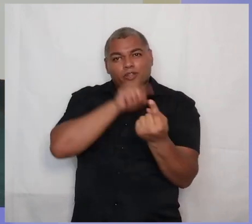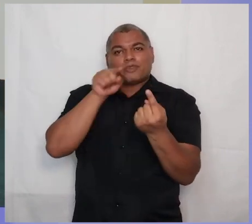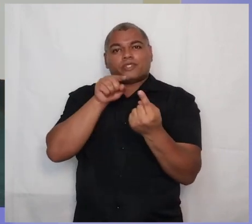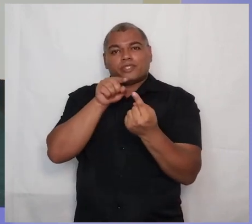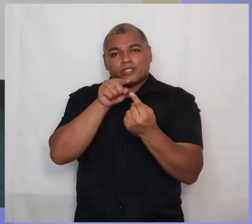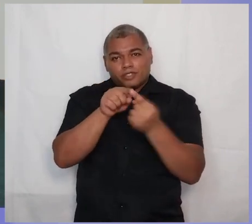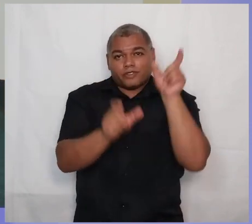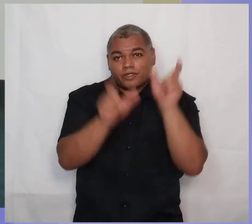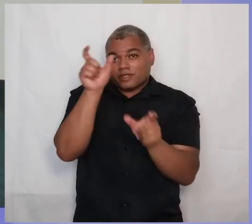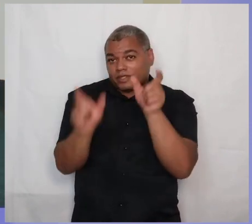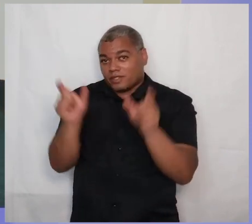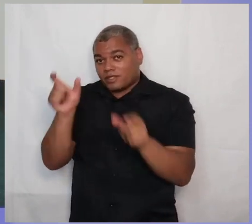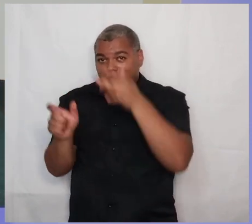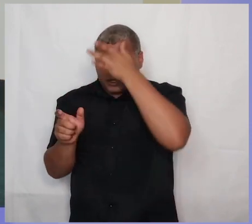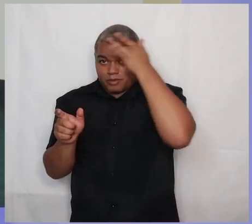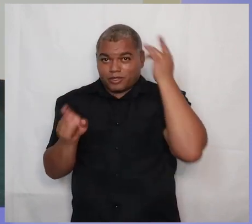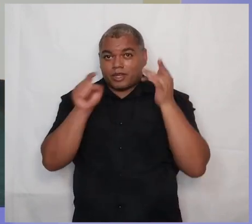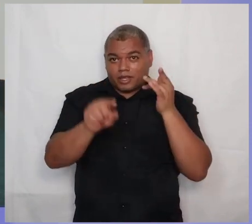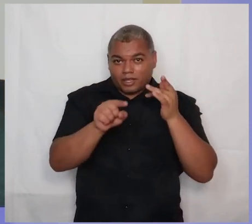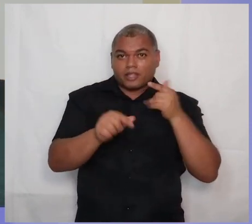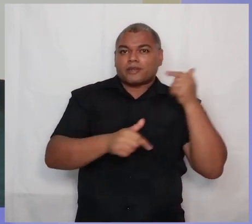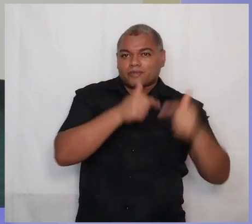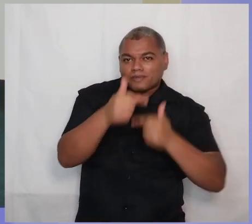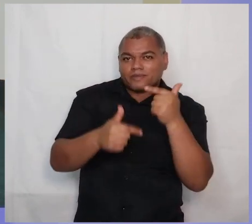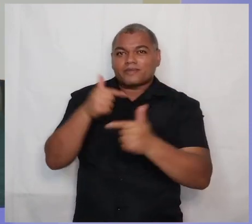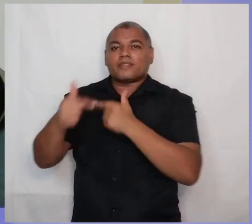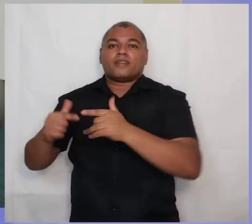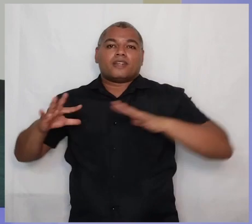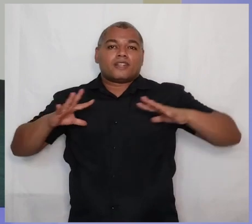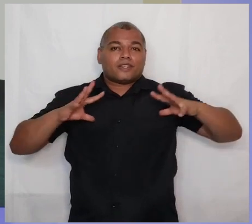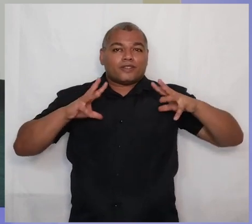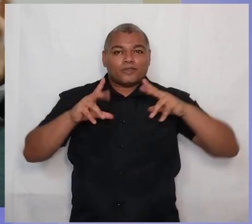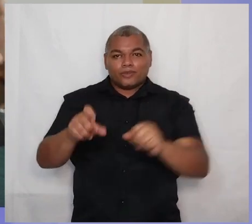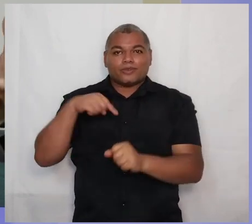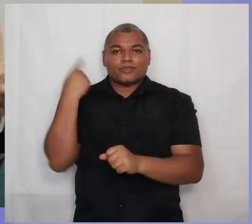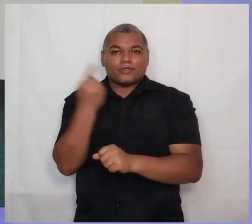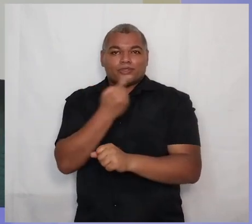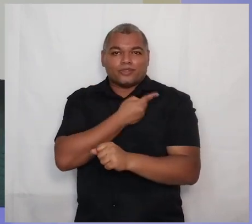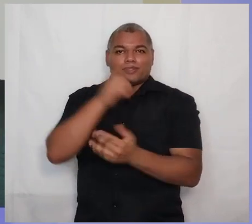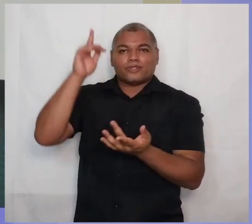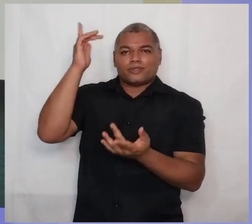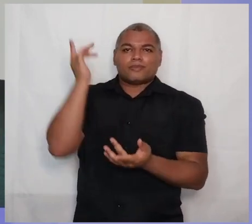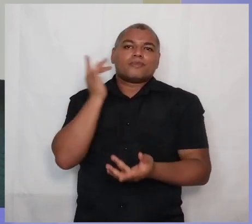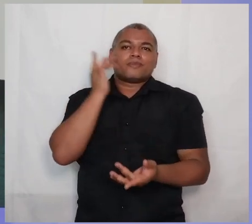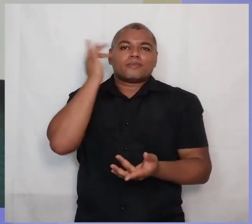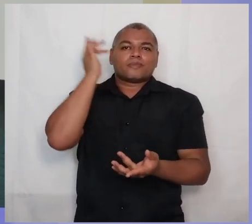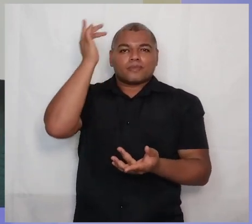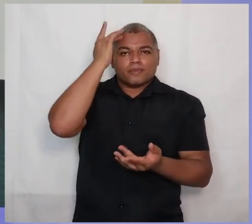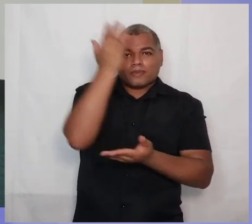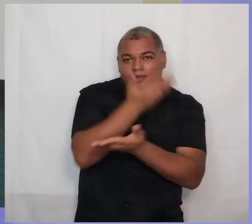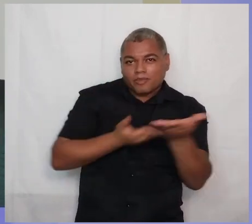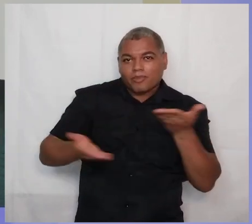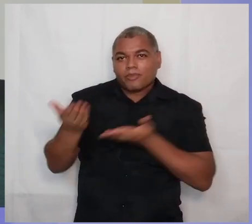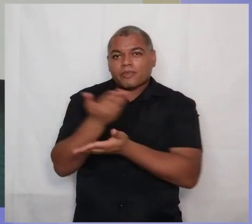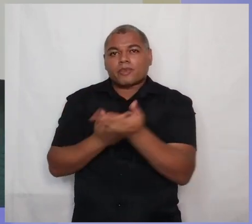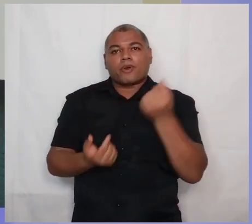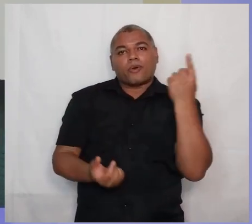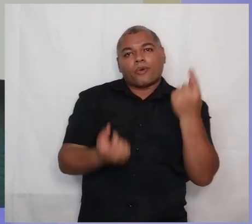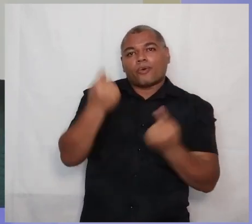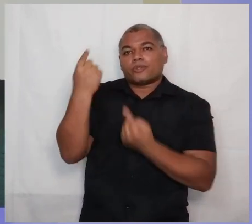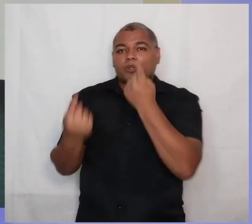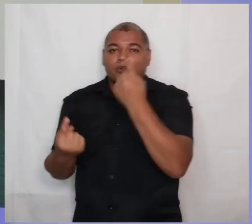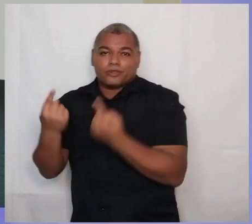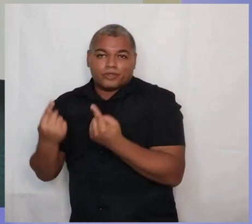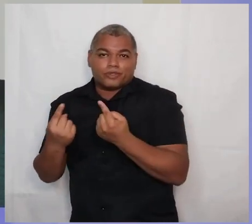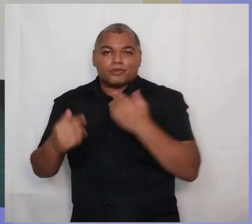E o objetivo desses oficiais é que eles ajam de tal forma para que todos nós nos tornemos maduros e sirvamos uns aos